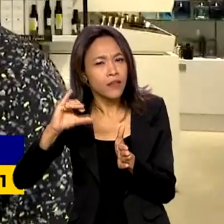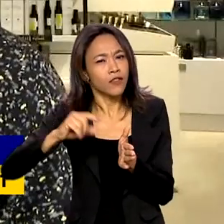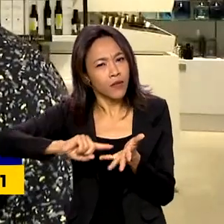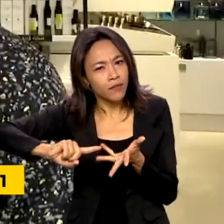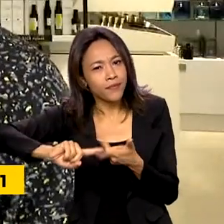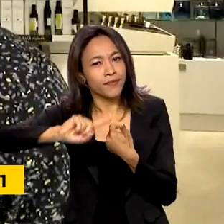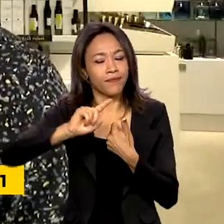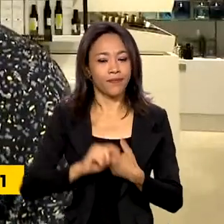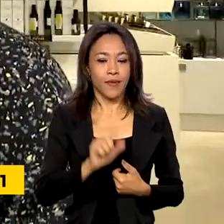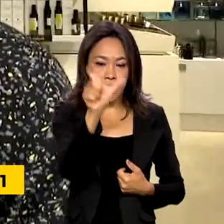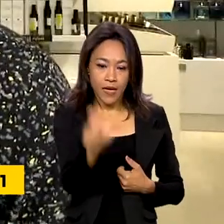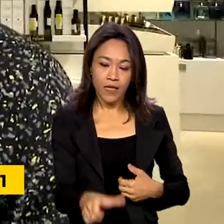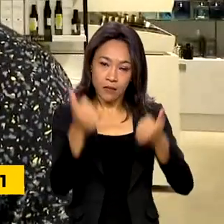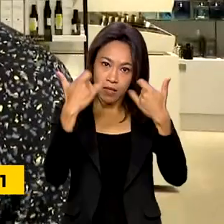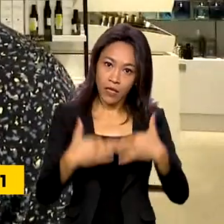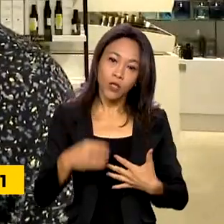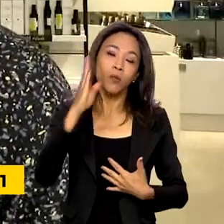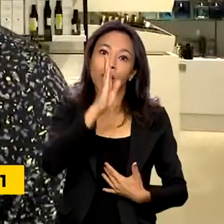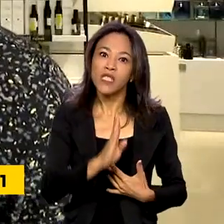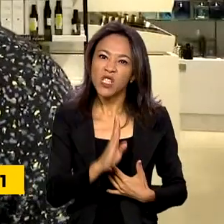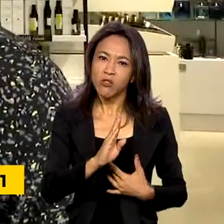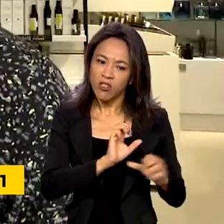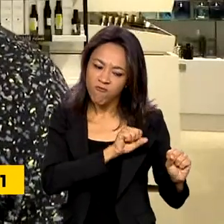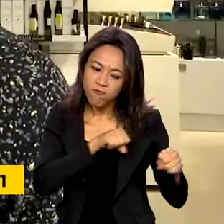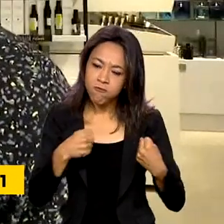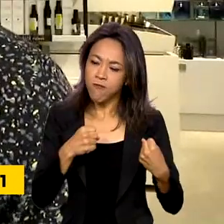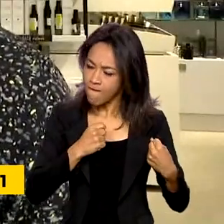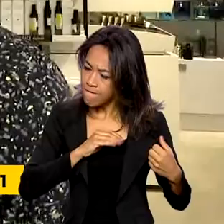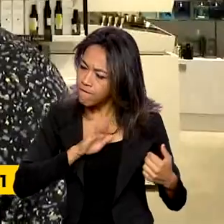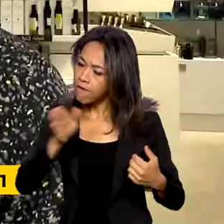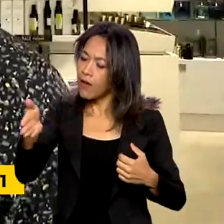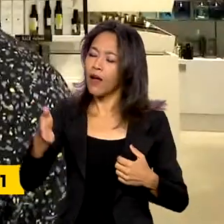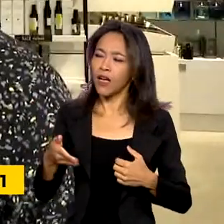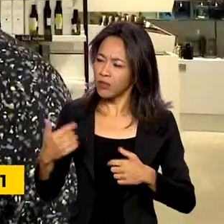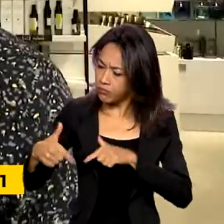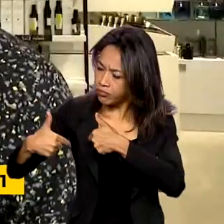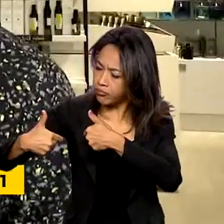brasileiro tem isso, tem a garra de conseguir ir lá e fazer e dar certo.